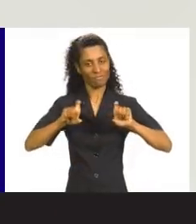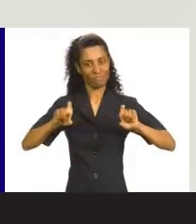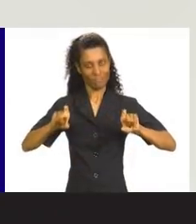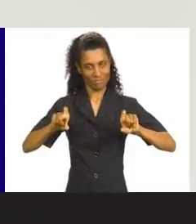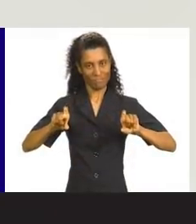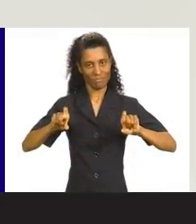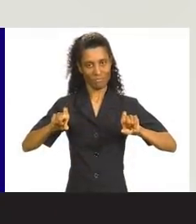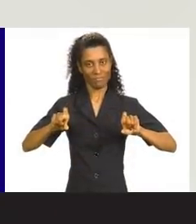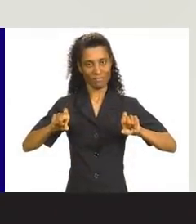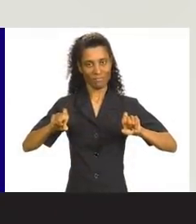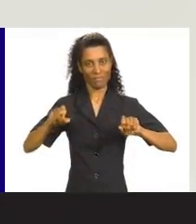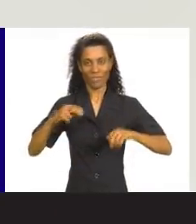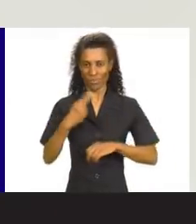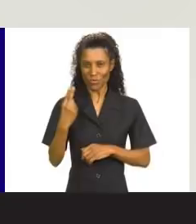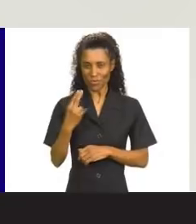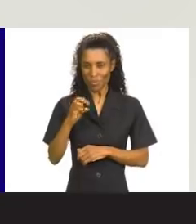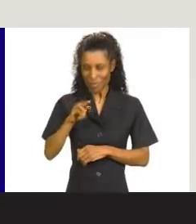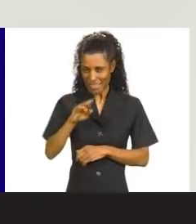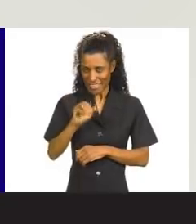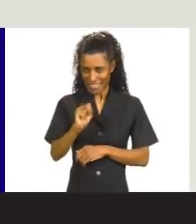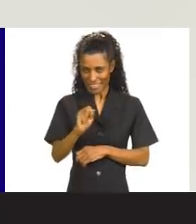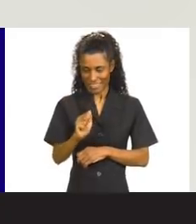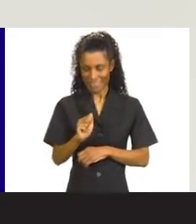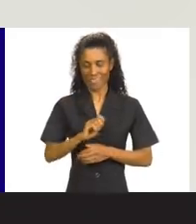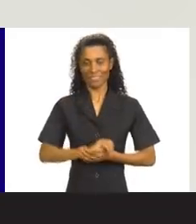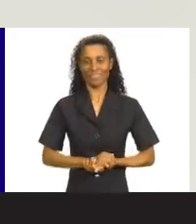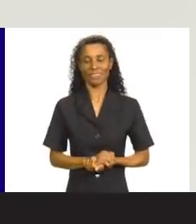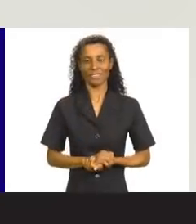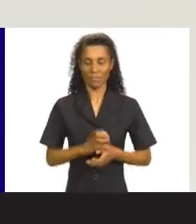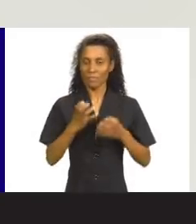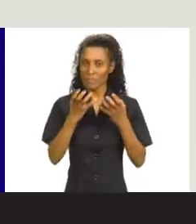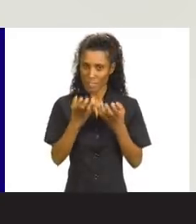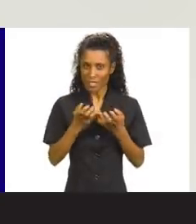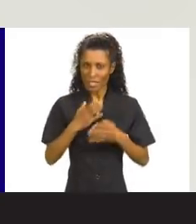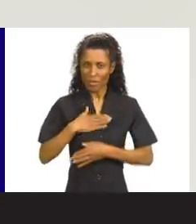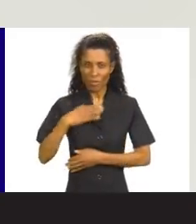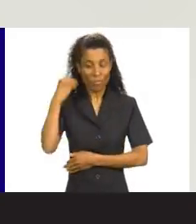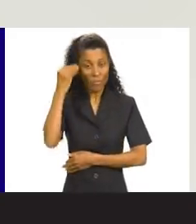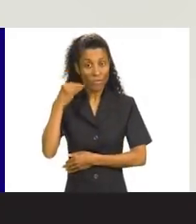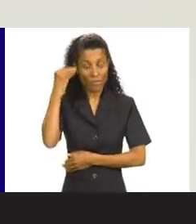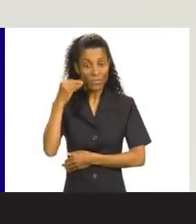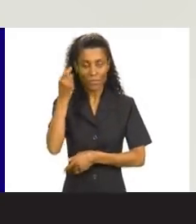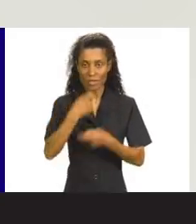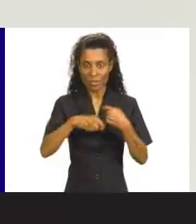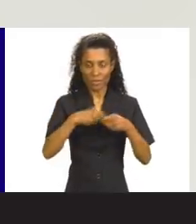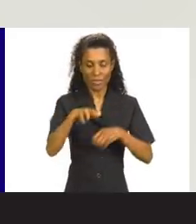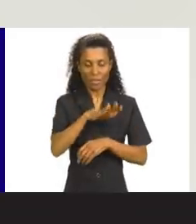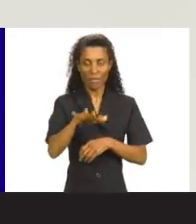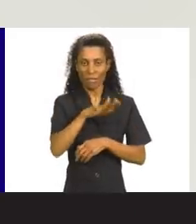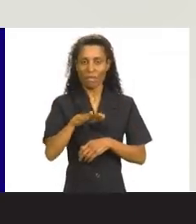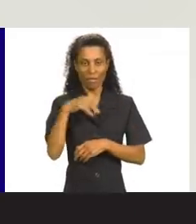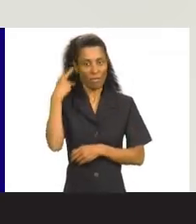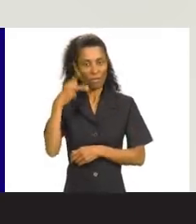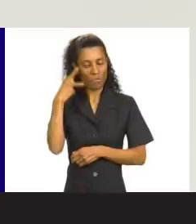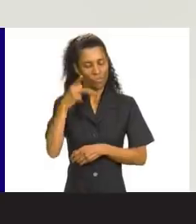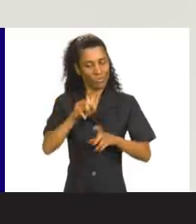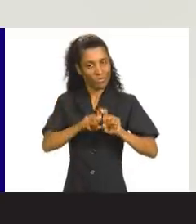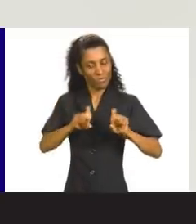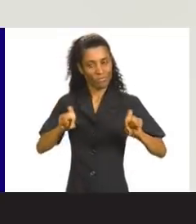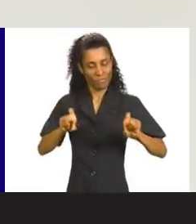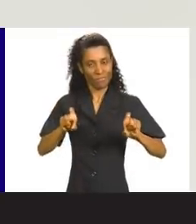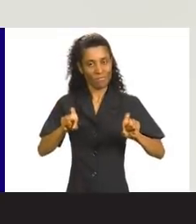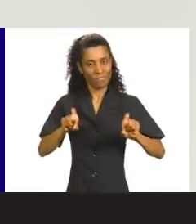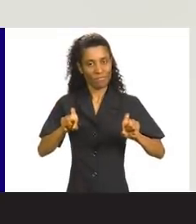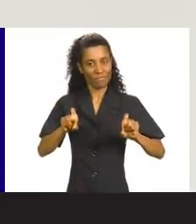22256. Meu nome é Marisa Medeiros. Quero levar minha experiência de administrador para a política. Evandro